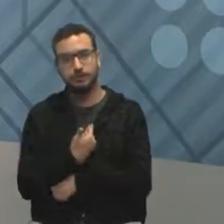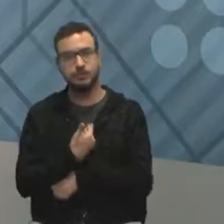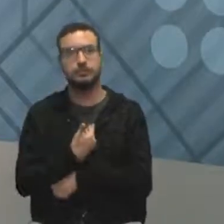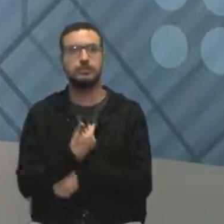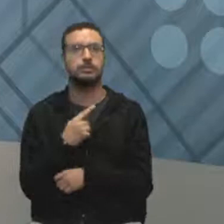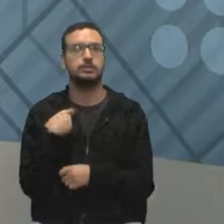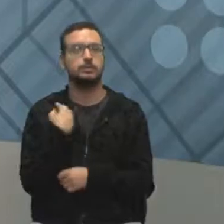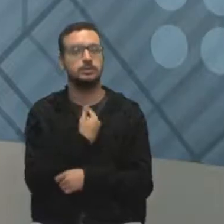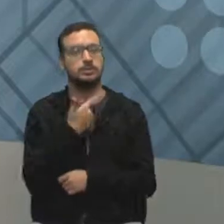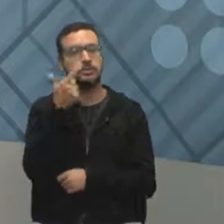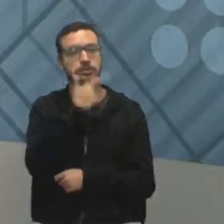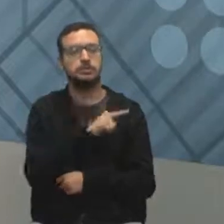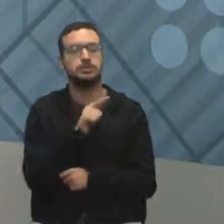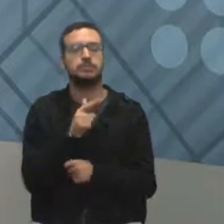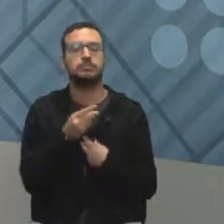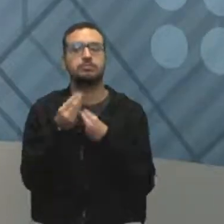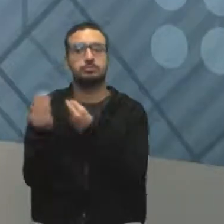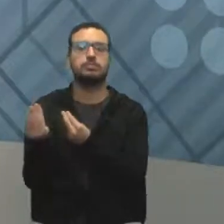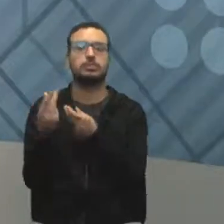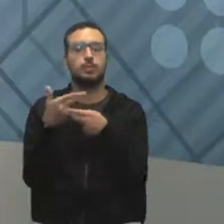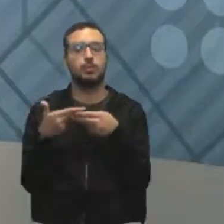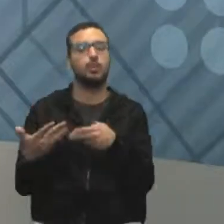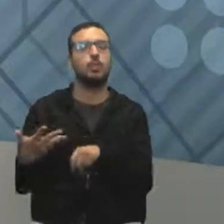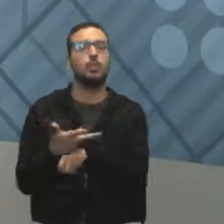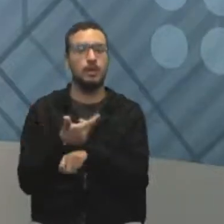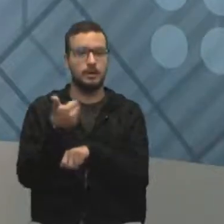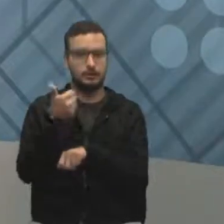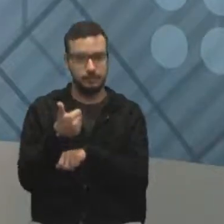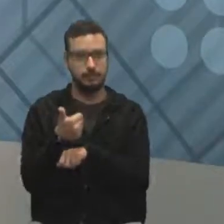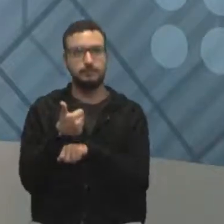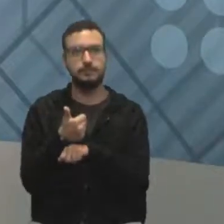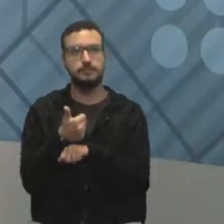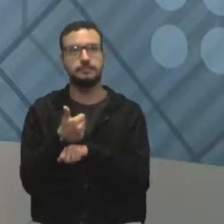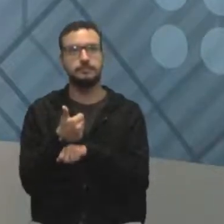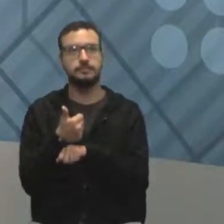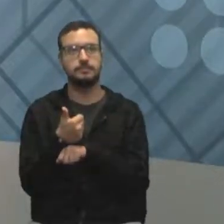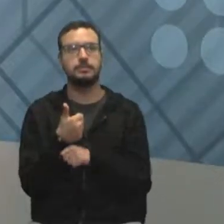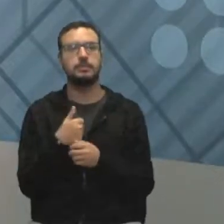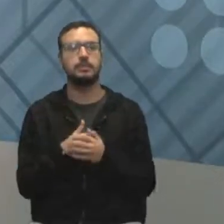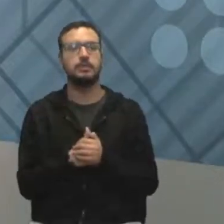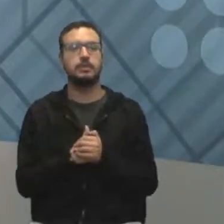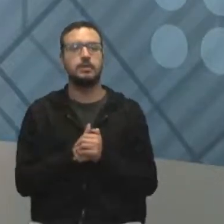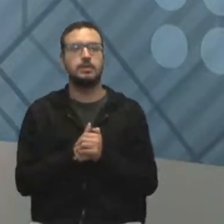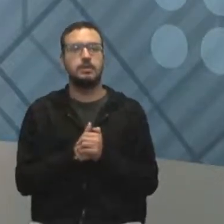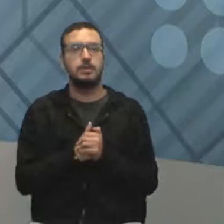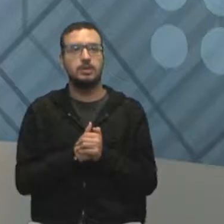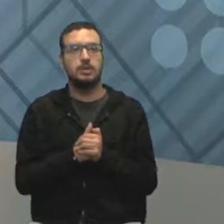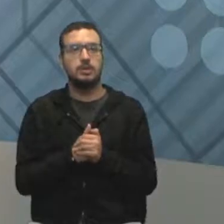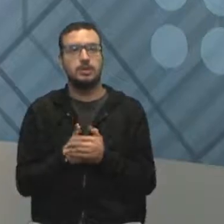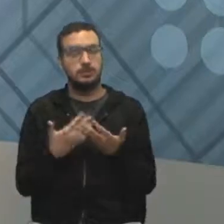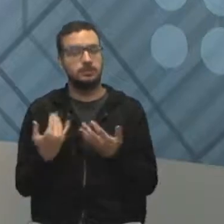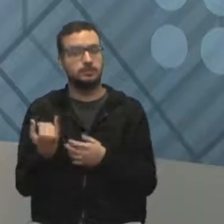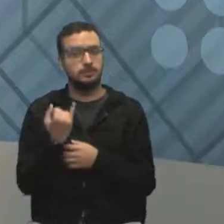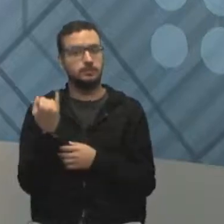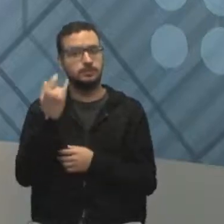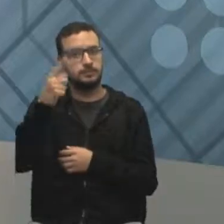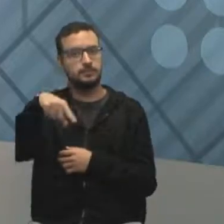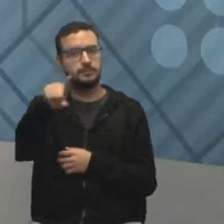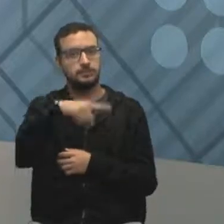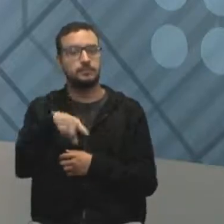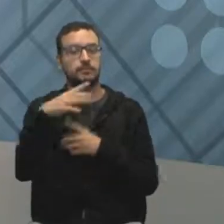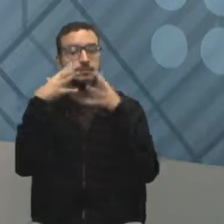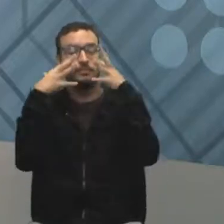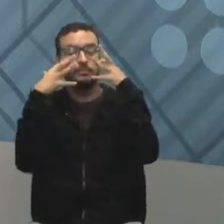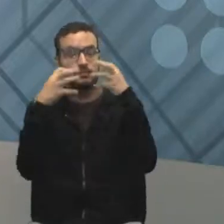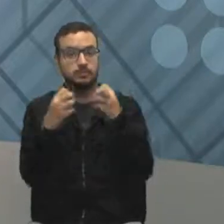permite que a gente possa entregar algo com qualidade, algo com conteúdo, tá bom? Então, é muito importante que você esteja